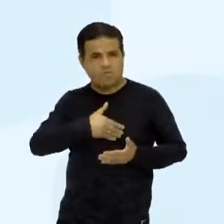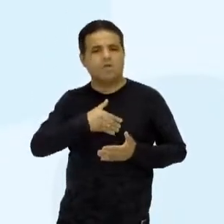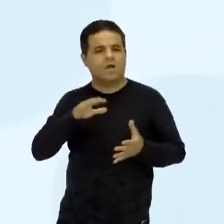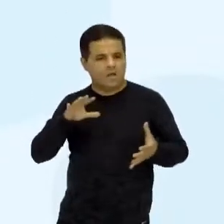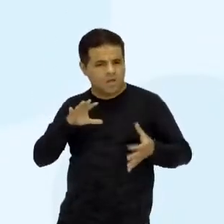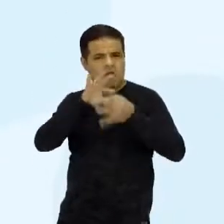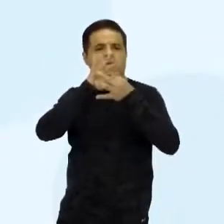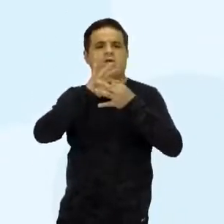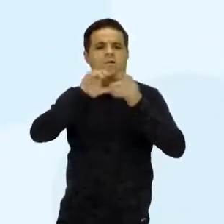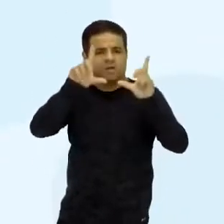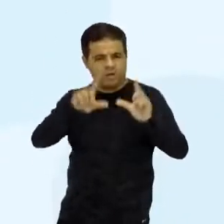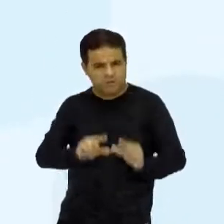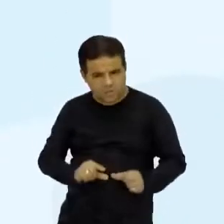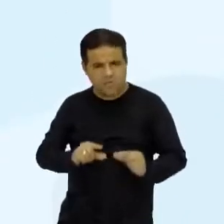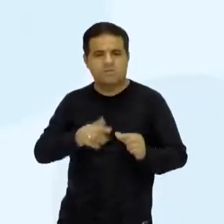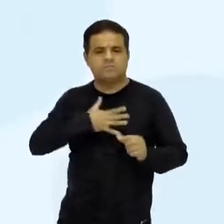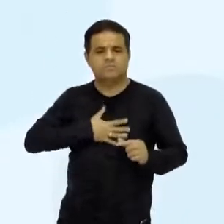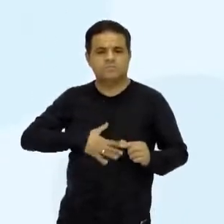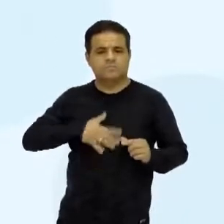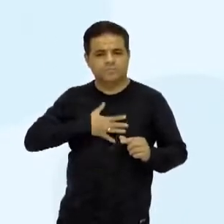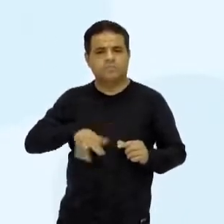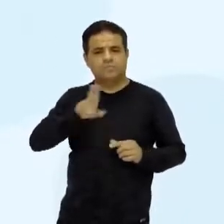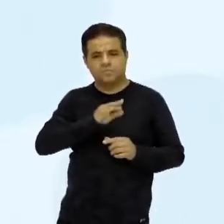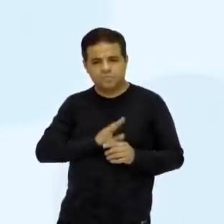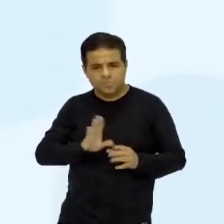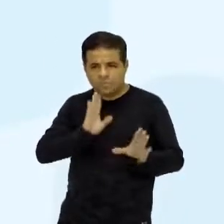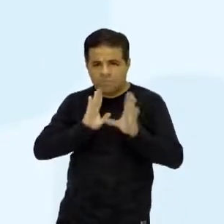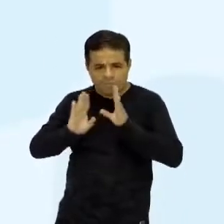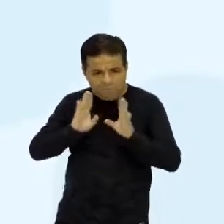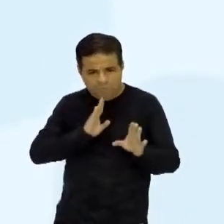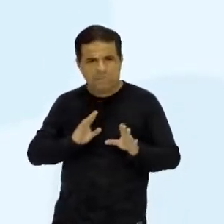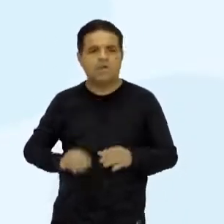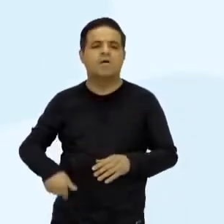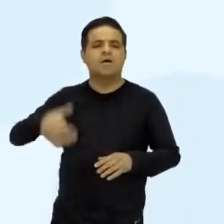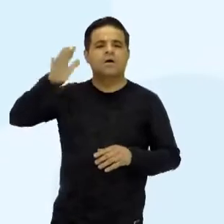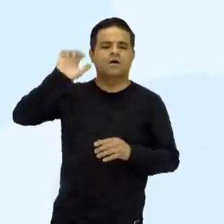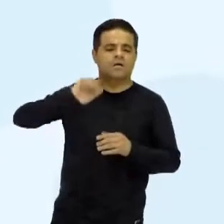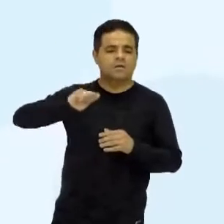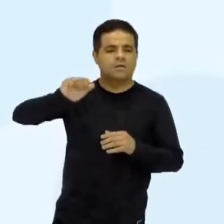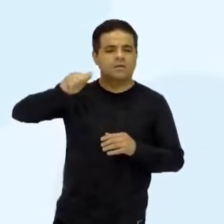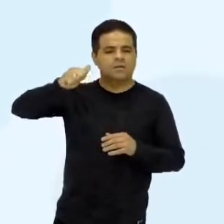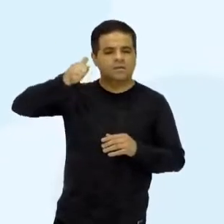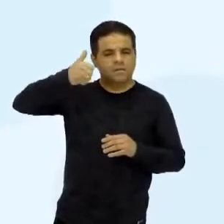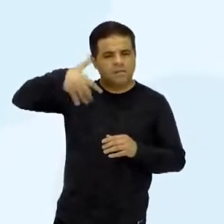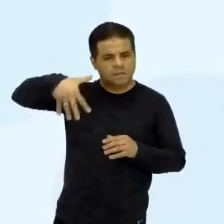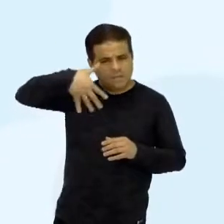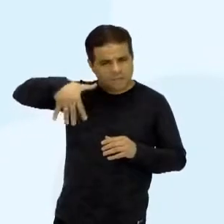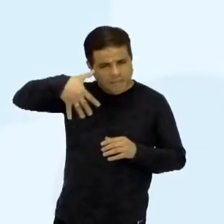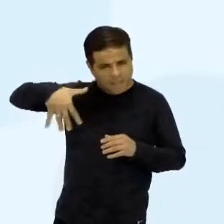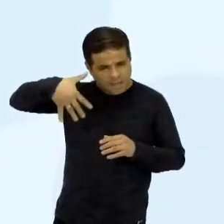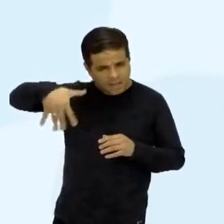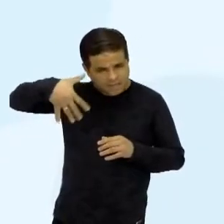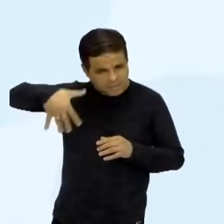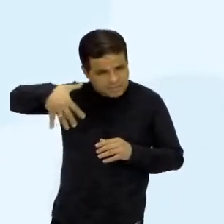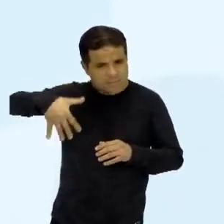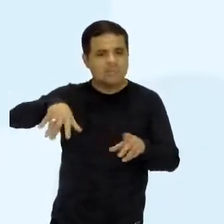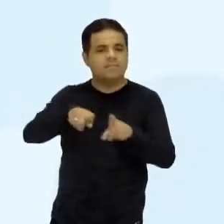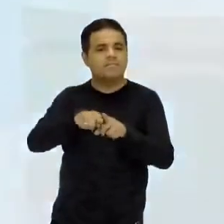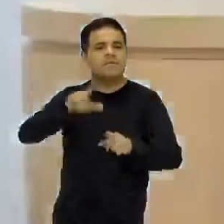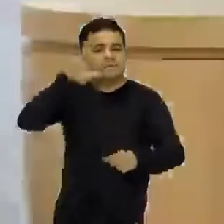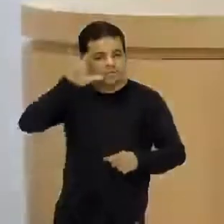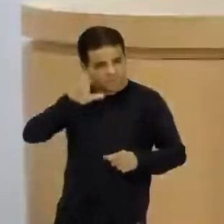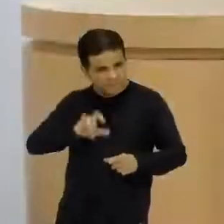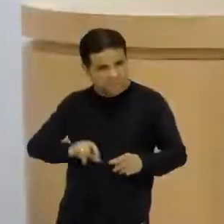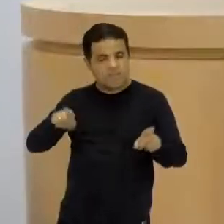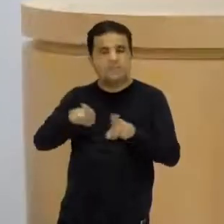conexão entre a redução do bem-estar e o uso do Facebook, Snapchat e Instagram. Então, de novo, outro estudo,